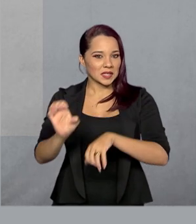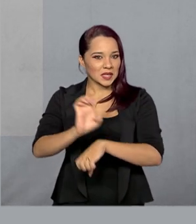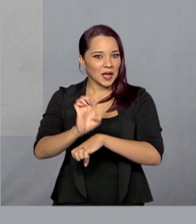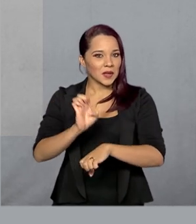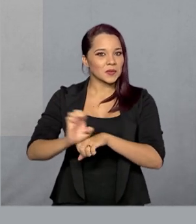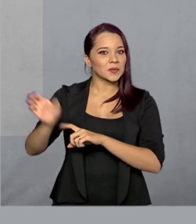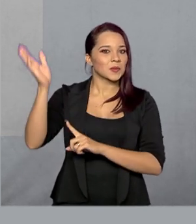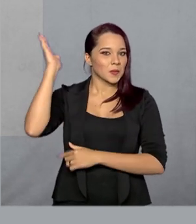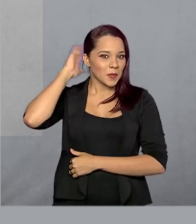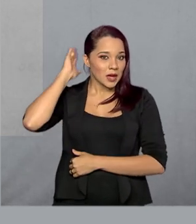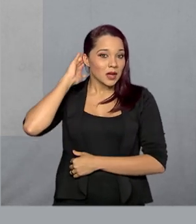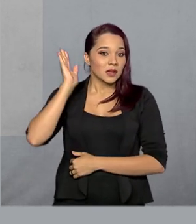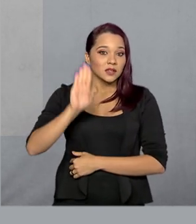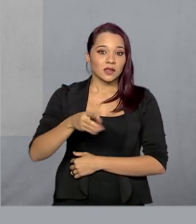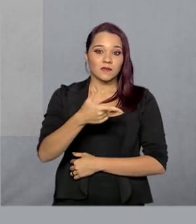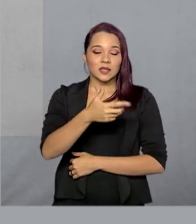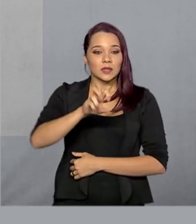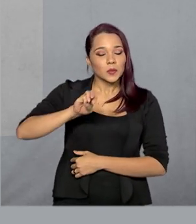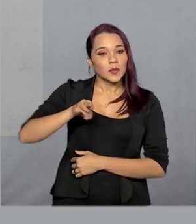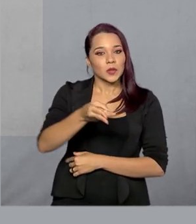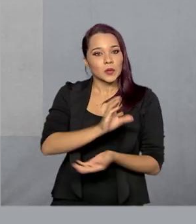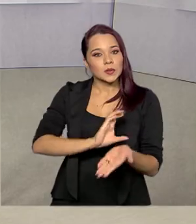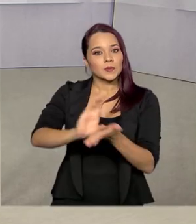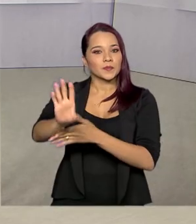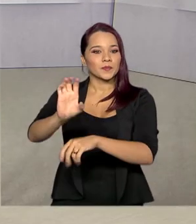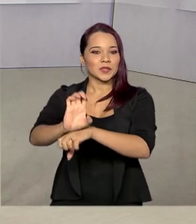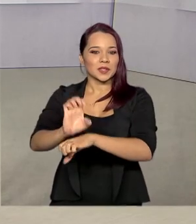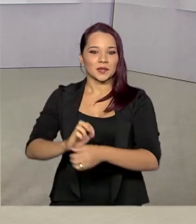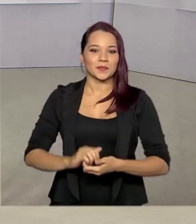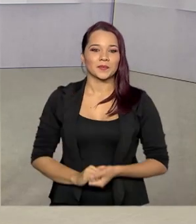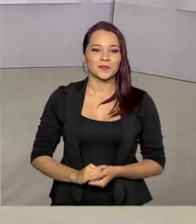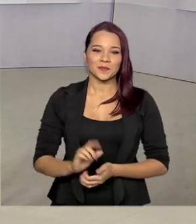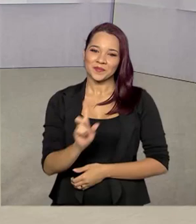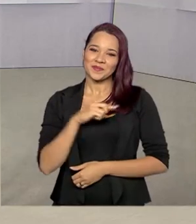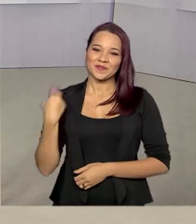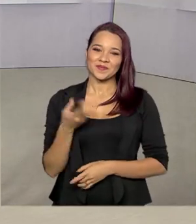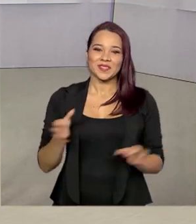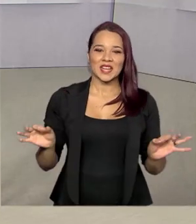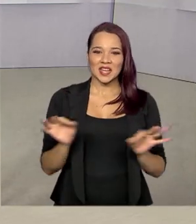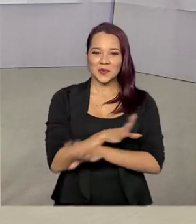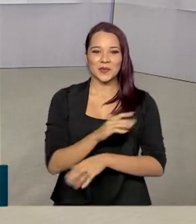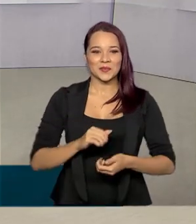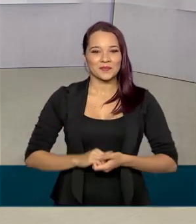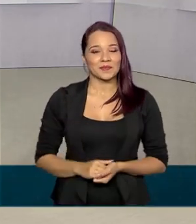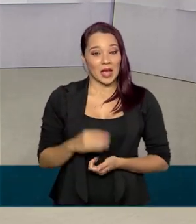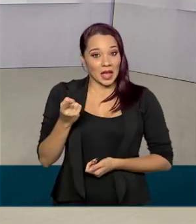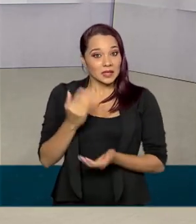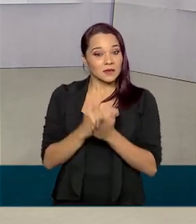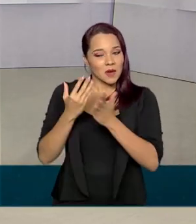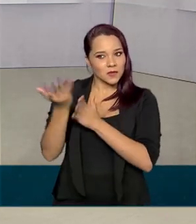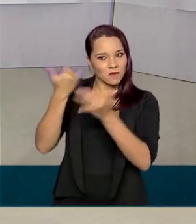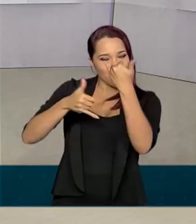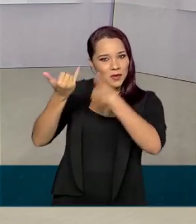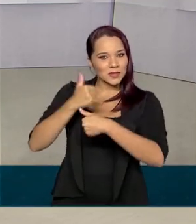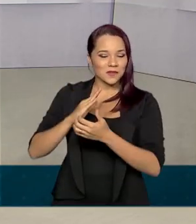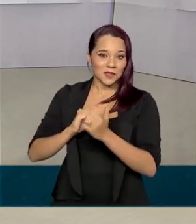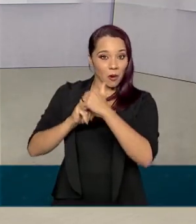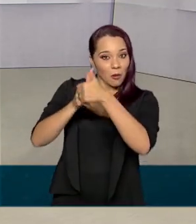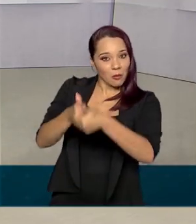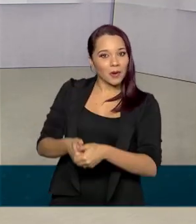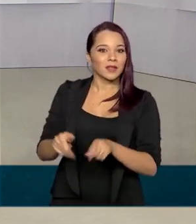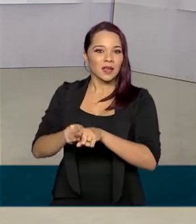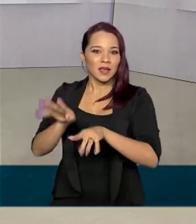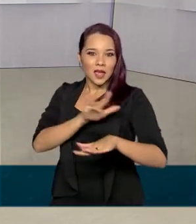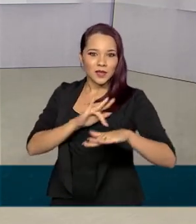milhões disponibilizados para o Estado. O governo agora fica por aqui. Essas e outras notícias você confere